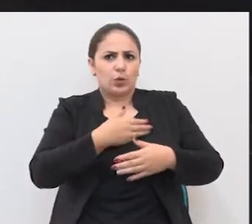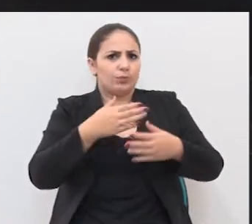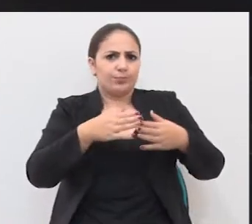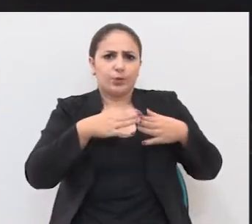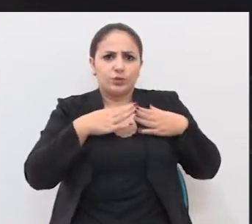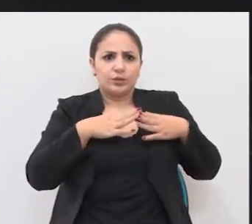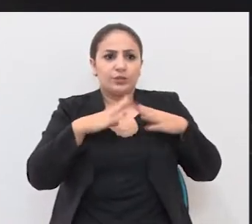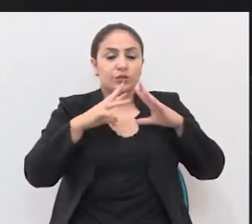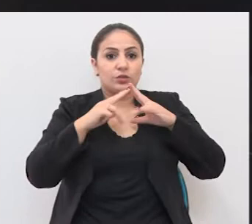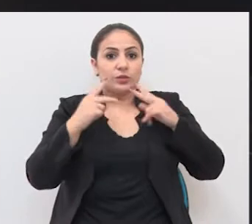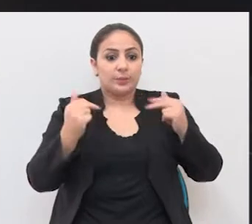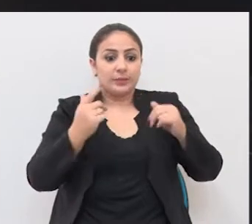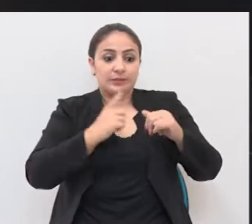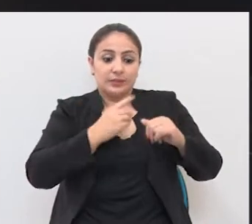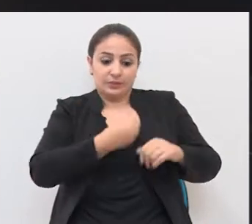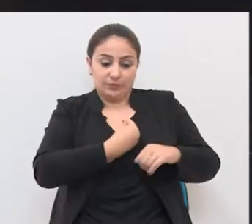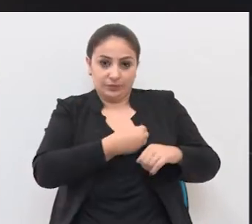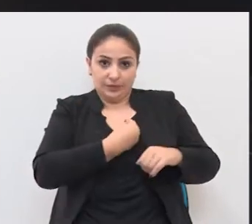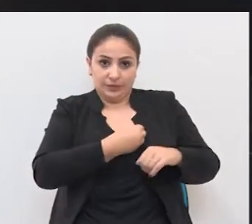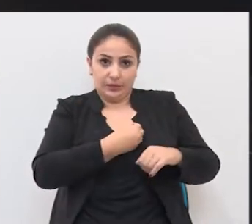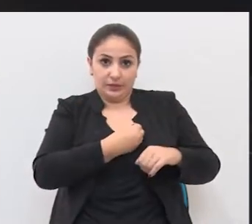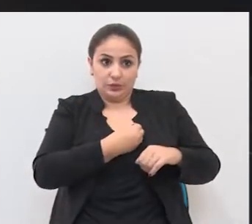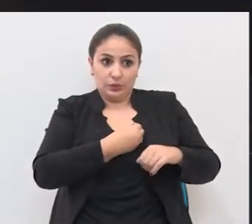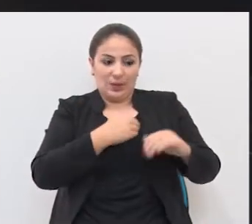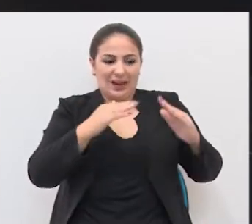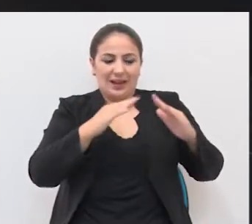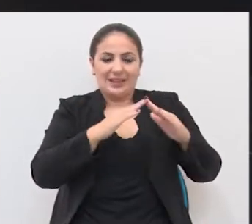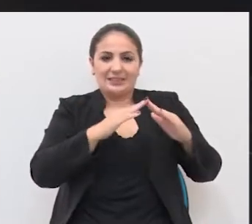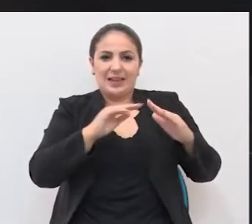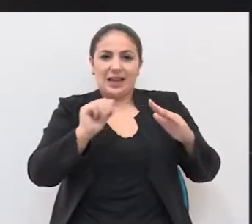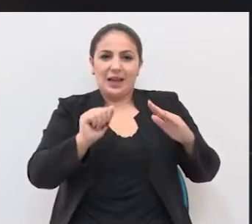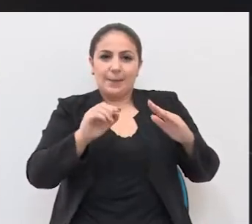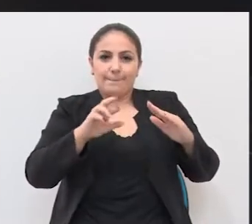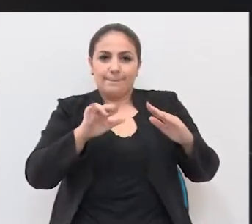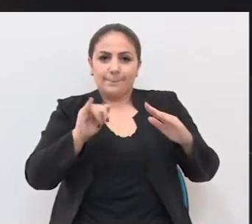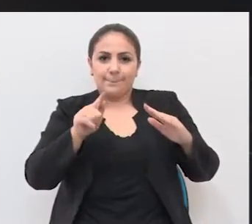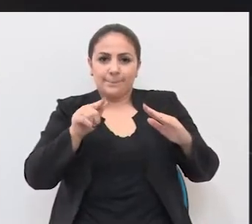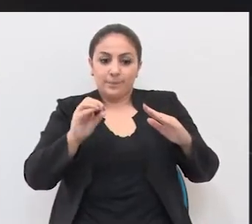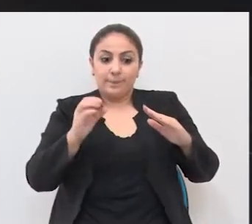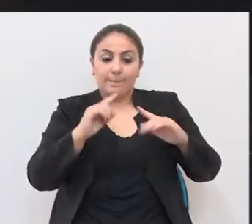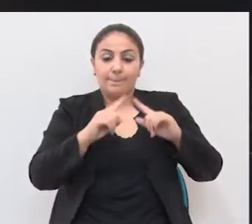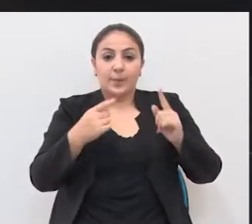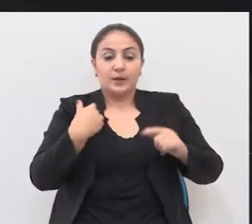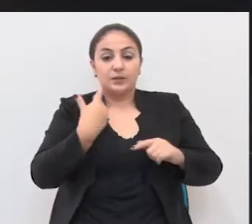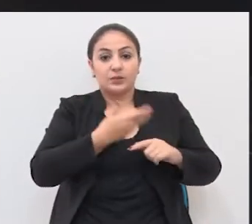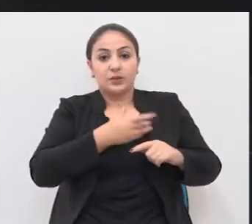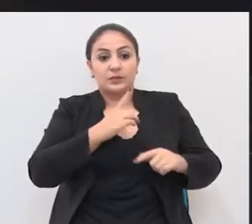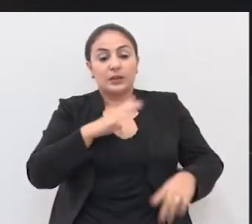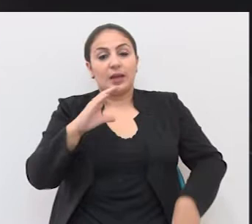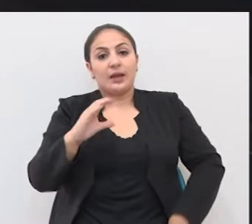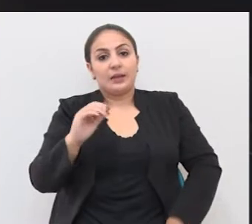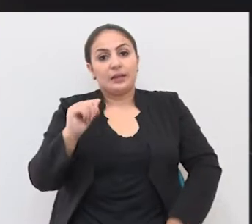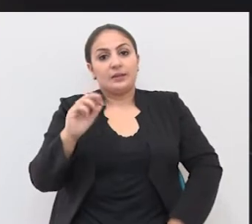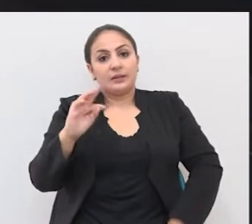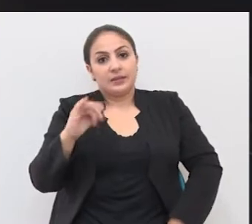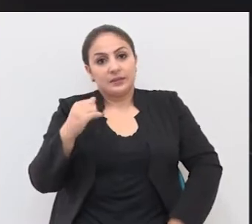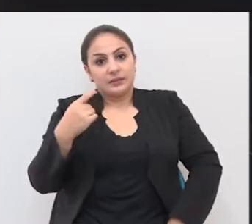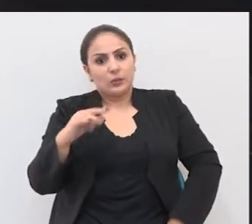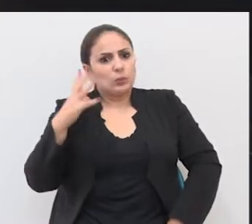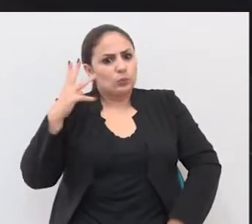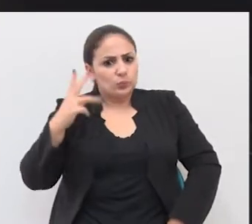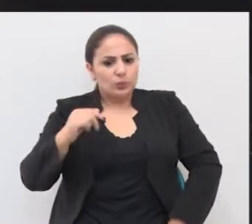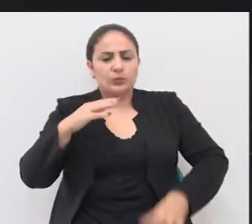A gente não defende que os animais estejam em um abrigo. Então a gente está sempre lutando para que tenha castração, que é uma solução a longo prazo. Todos os animais de rua devem ser